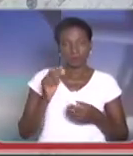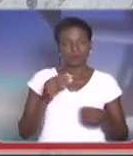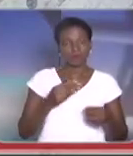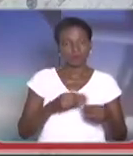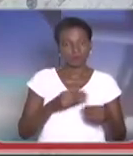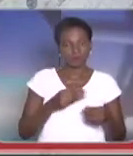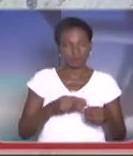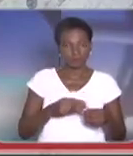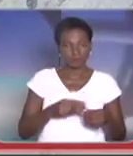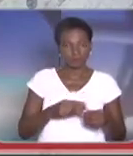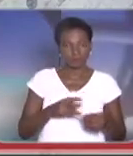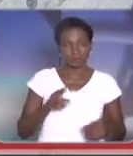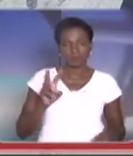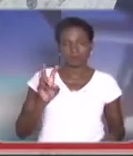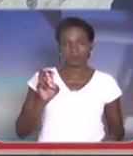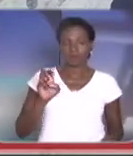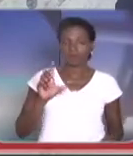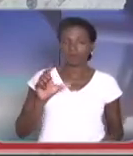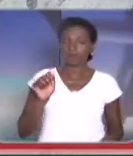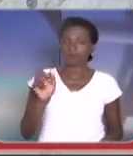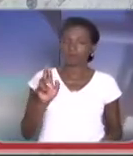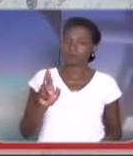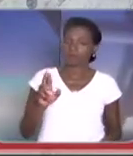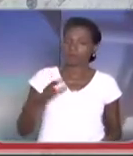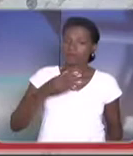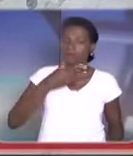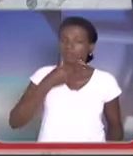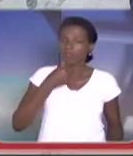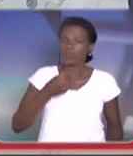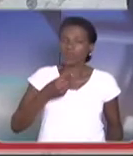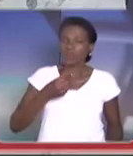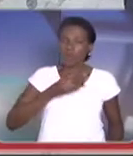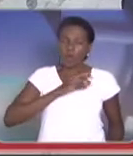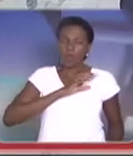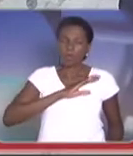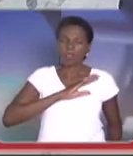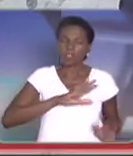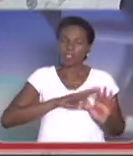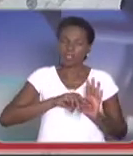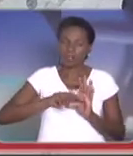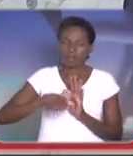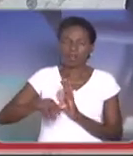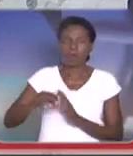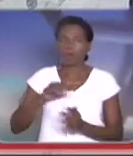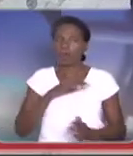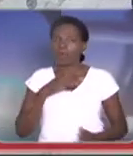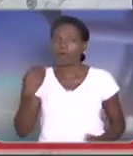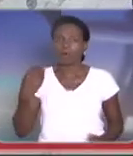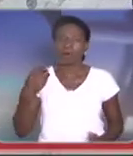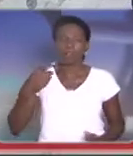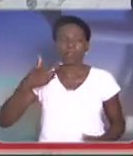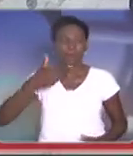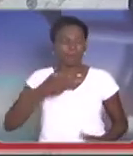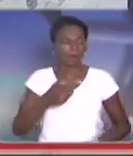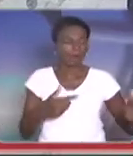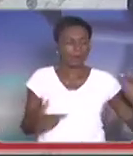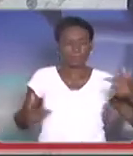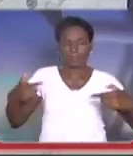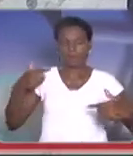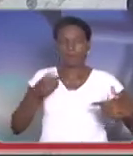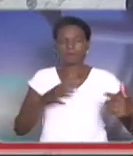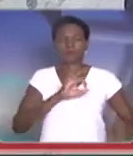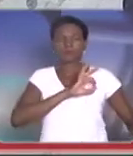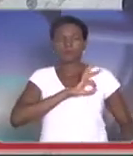Sandovalina um criminoso que morreu trocando tiros com a Polícia Federal. Tem a foto aí?